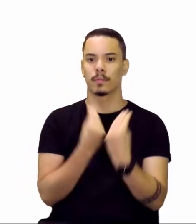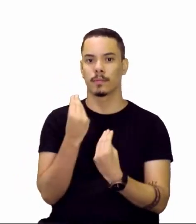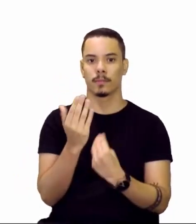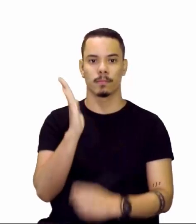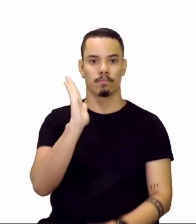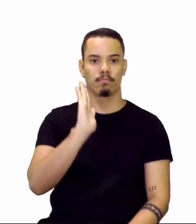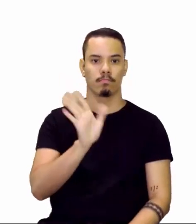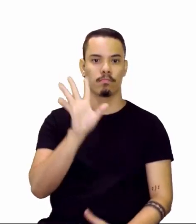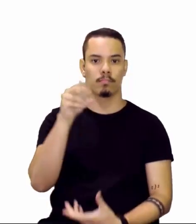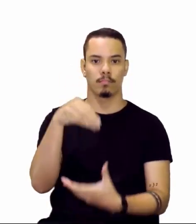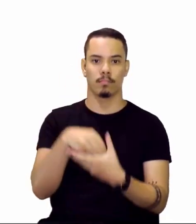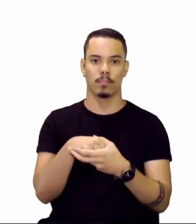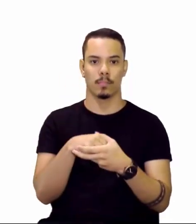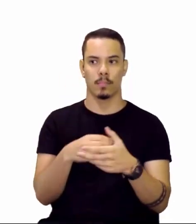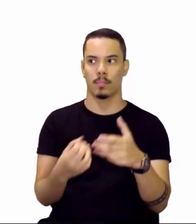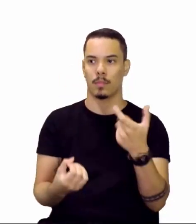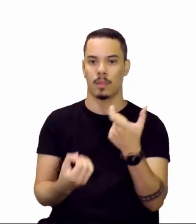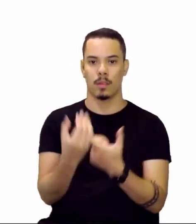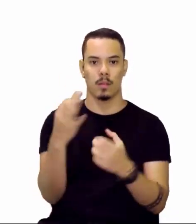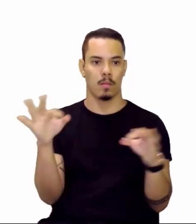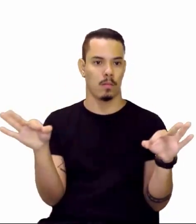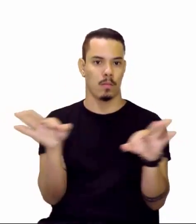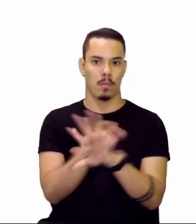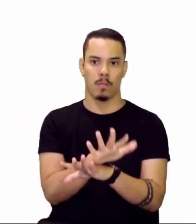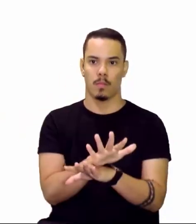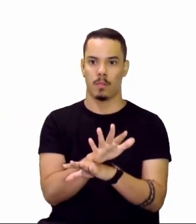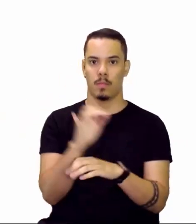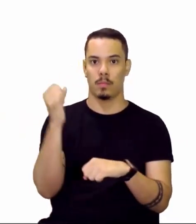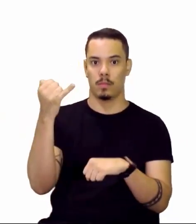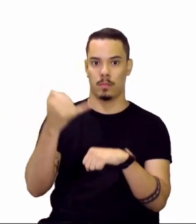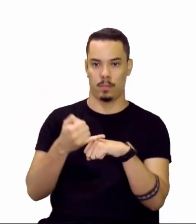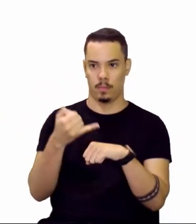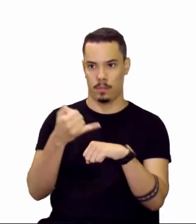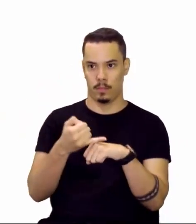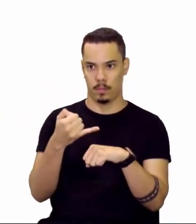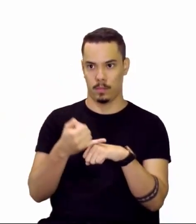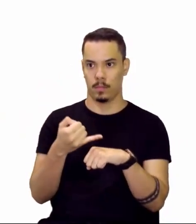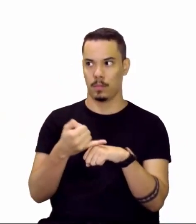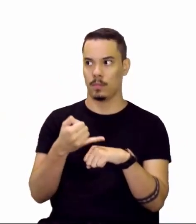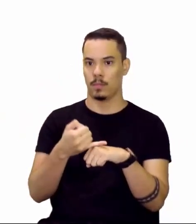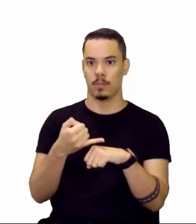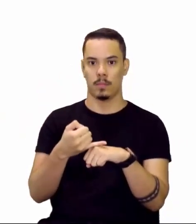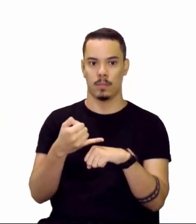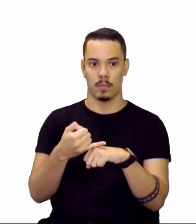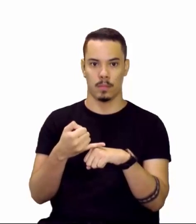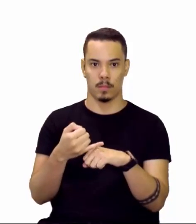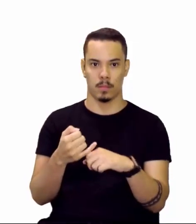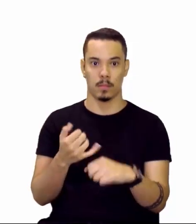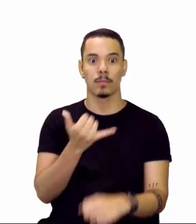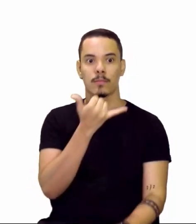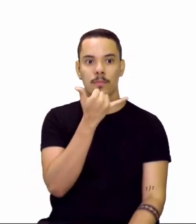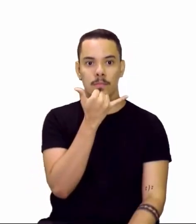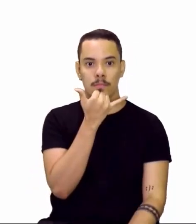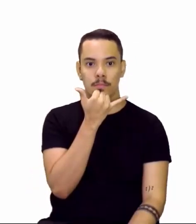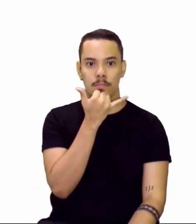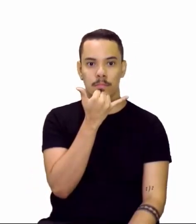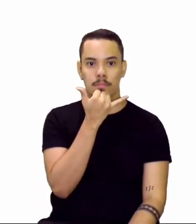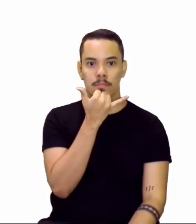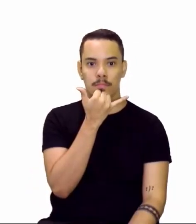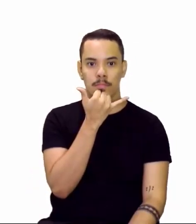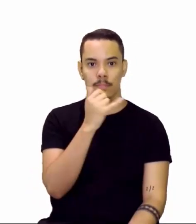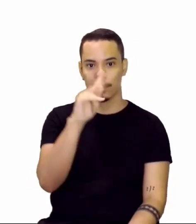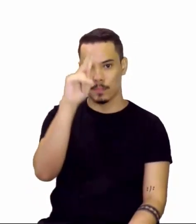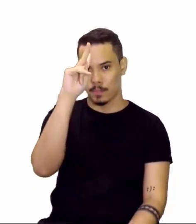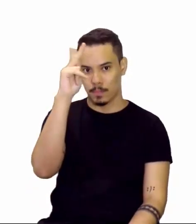já na forma de íon. Ou seja, ele... Eu estou representando errado aqui, professor. A